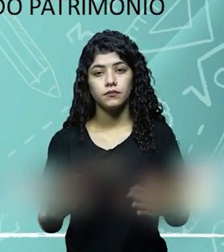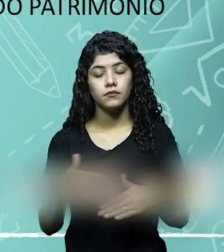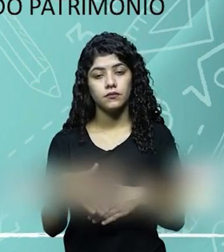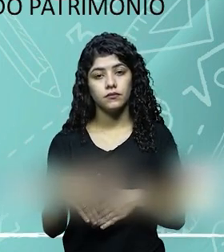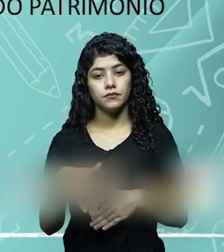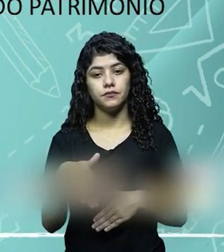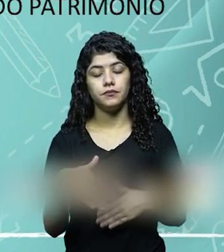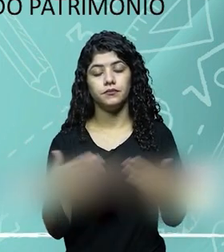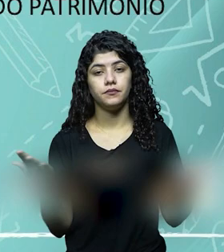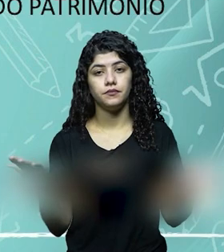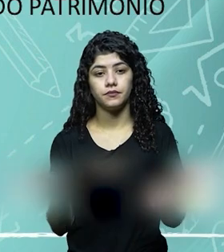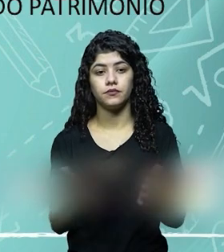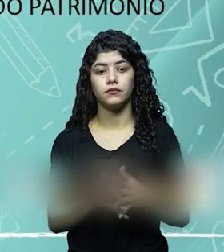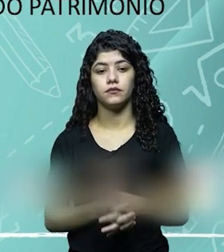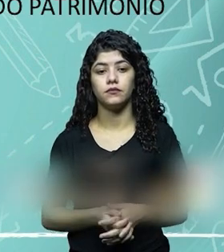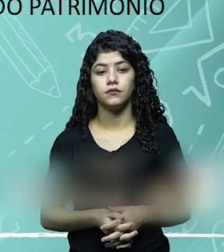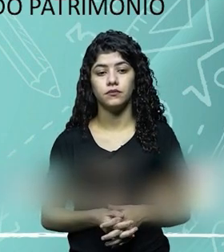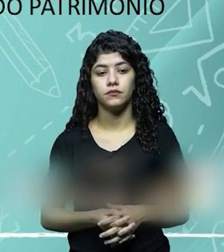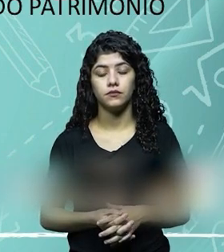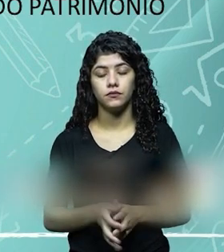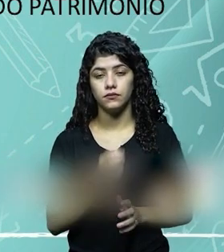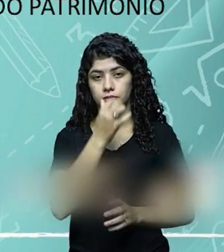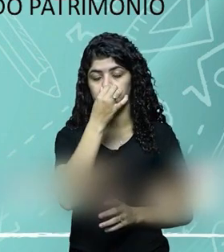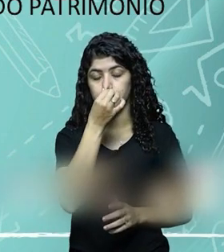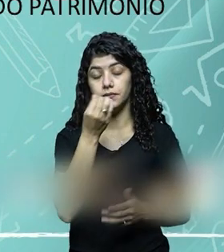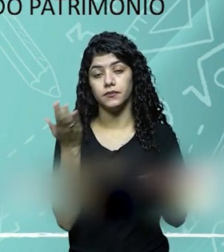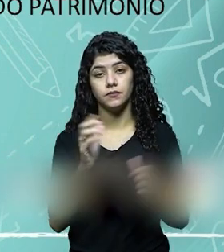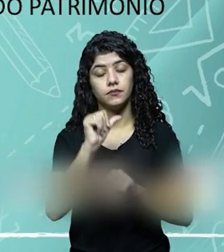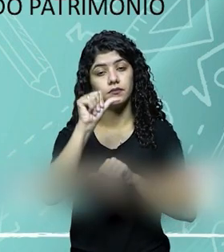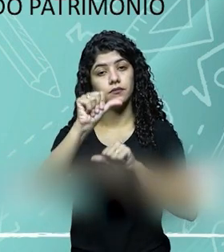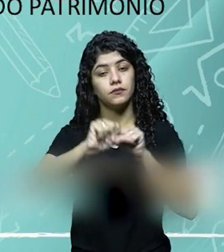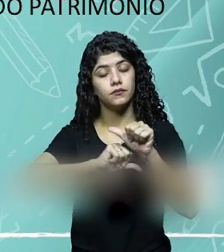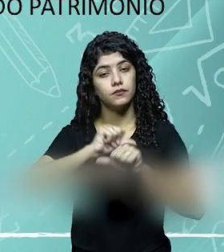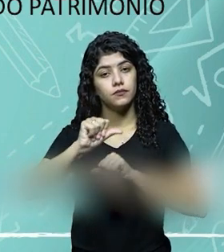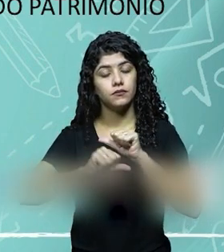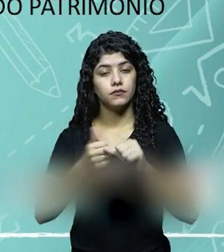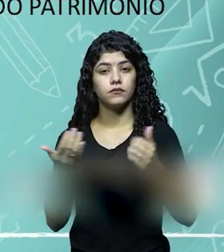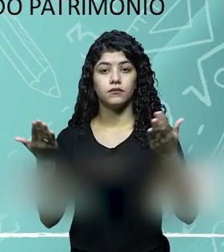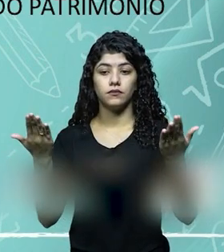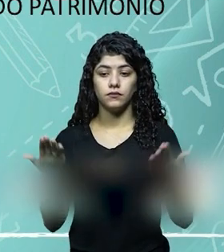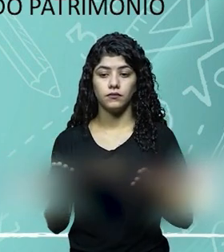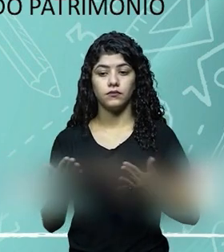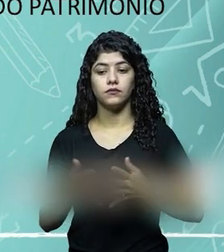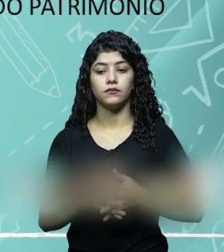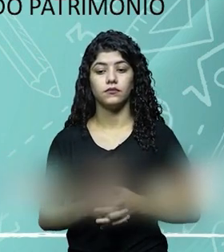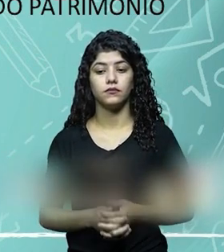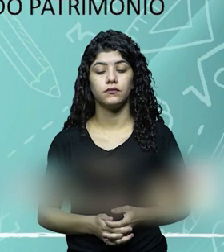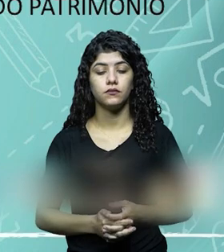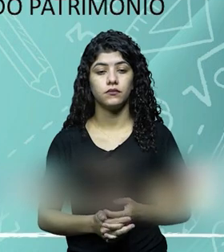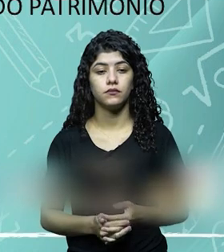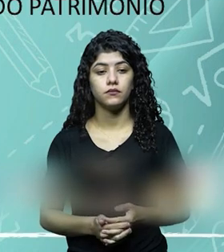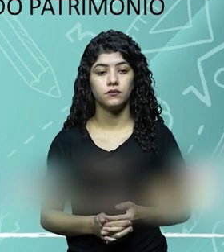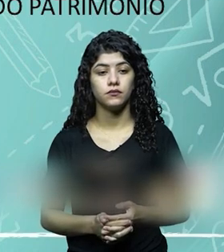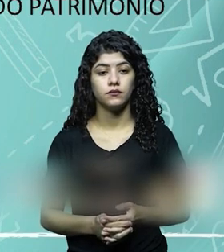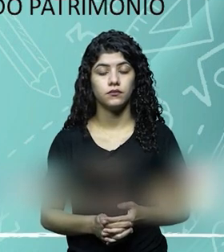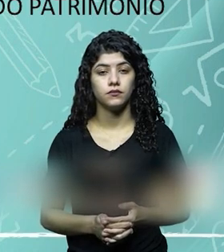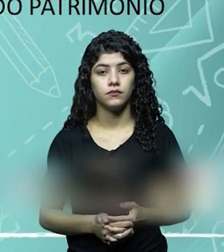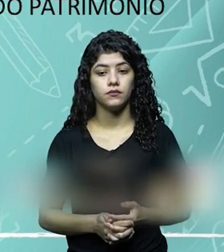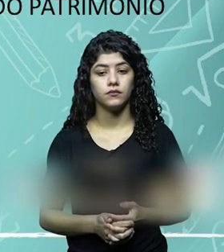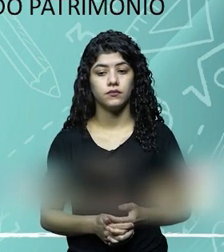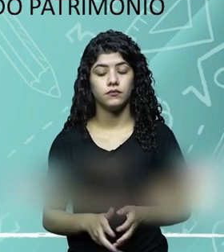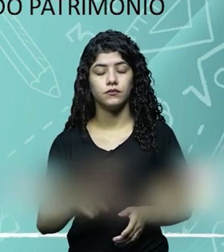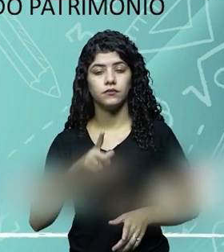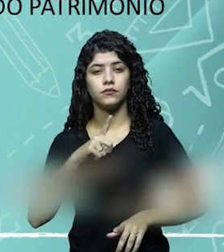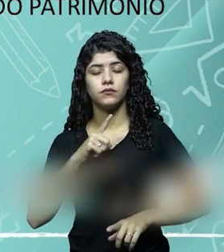continuando, nós vamos agora o quê? Atualizar o patrimônio, fazer atualização patrimonial, então no balanço